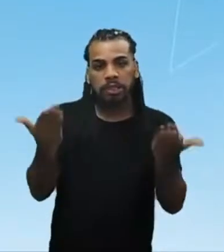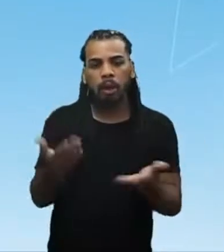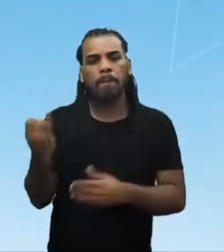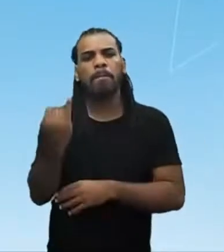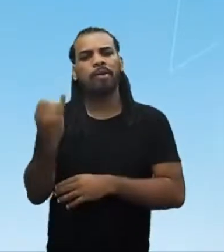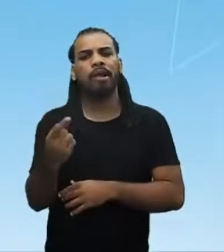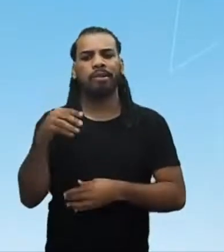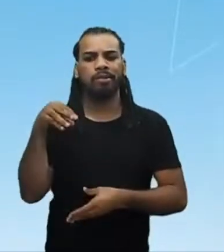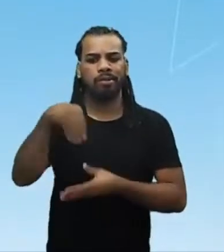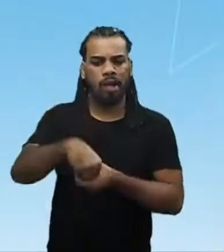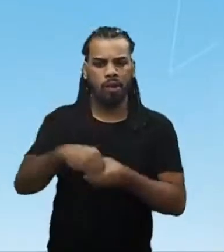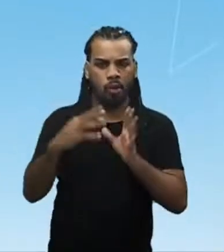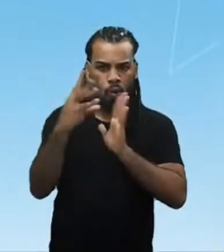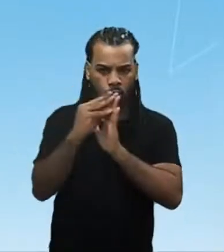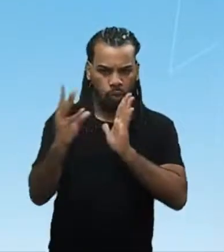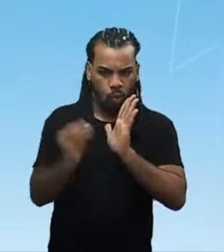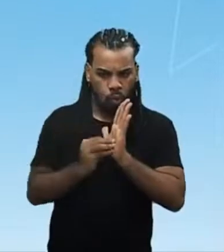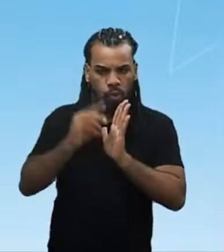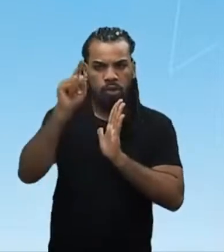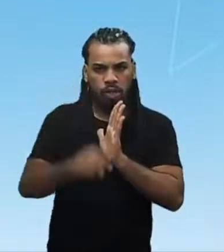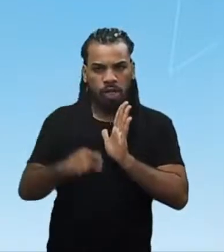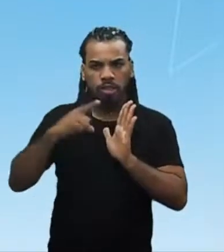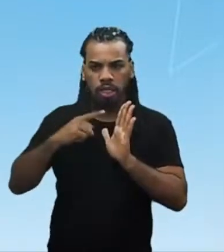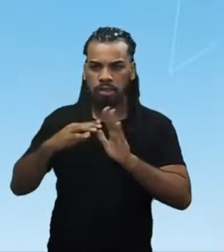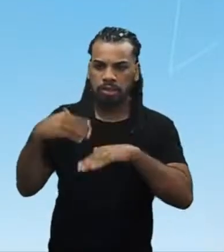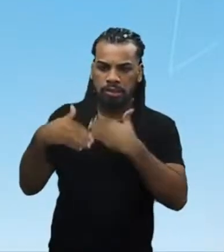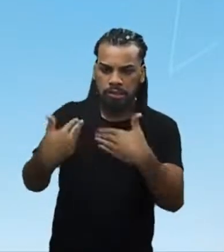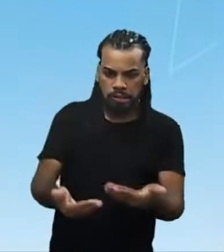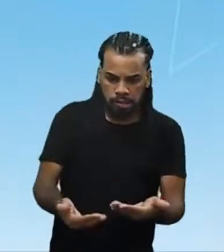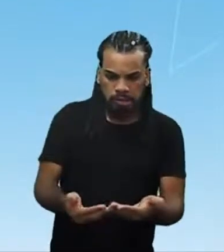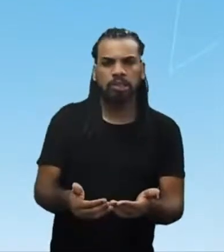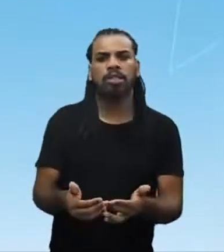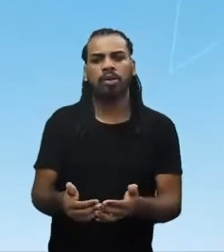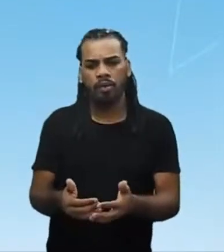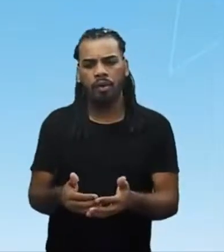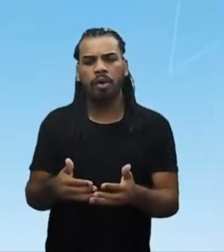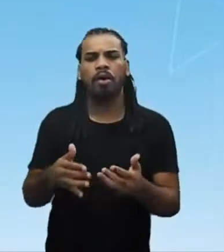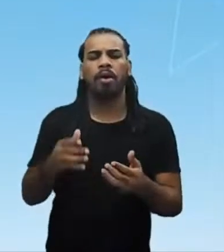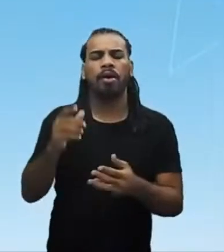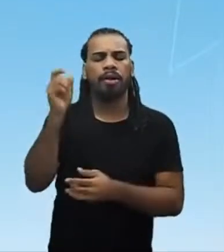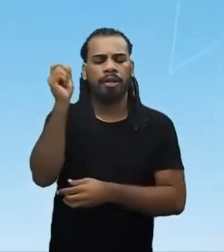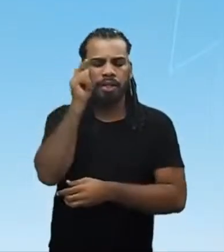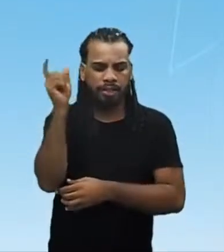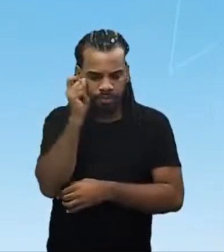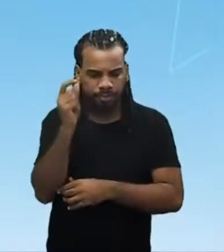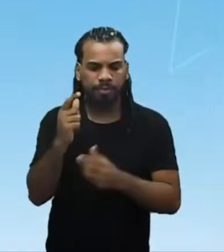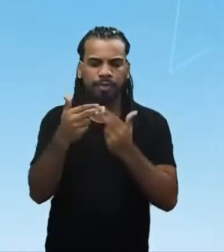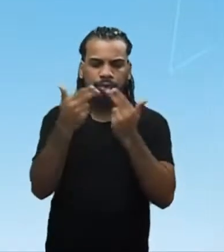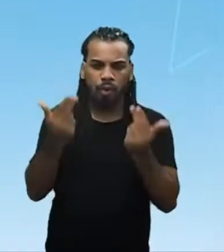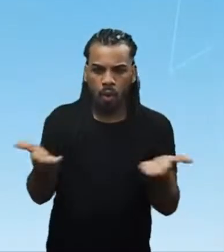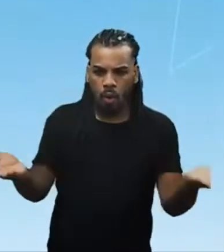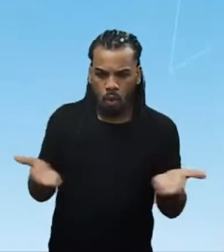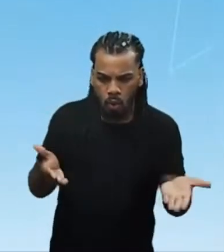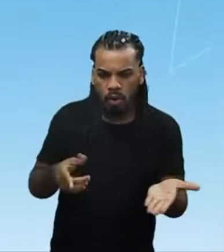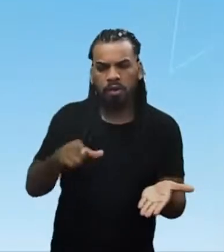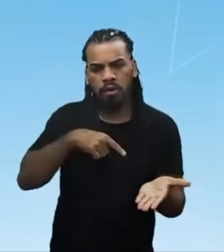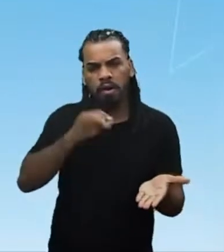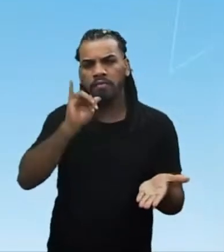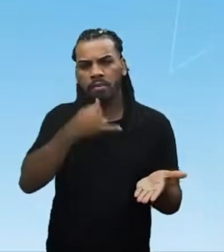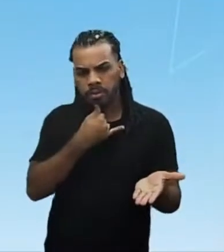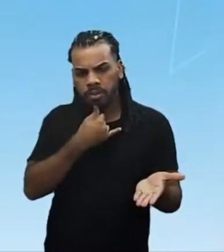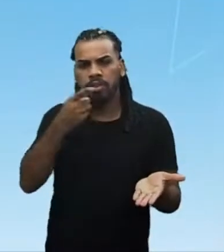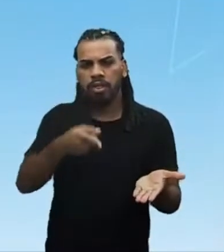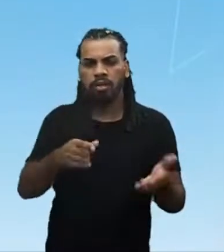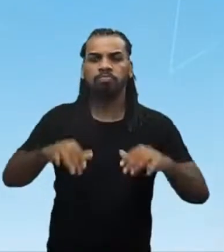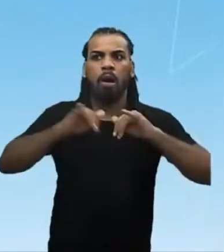dentro desse conteúdo, se desconstruam algumas ideias que, ainda hoje, infelizmente, são